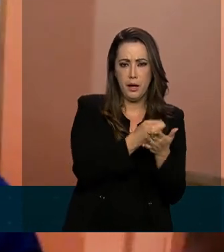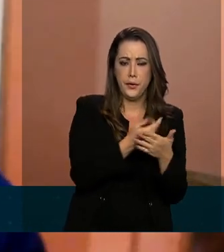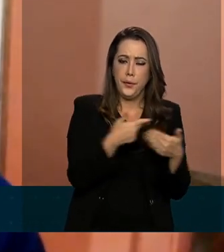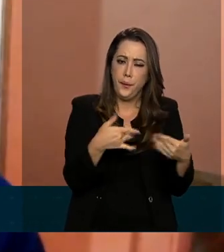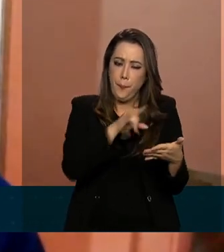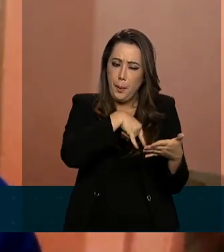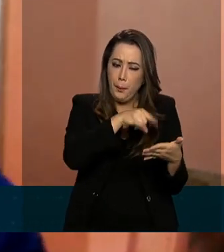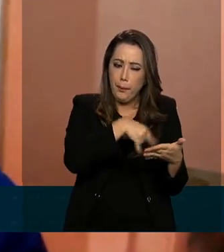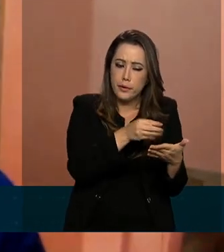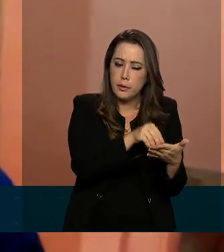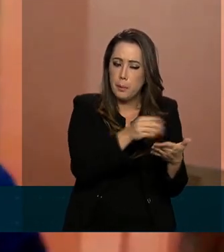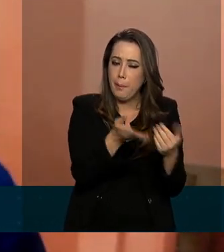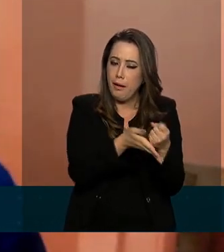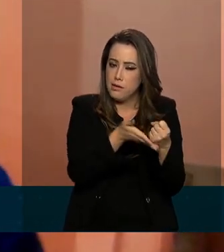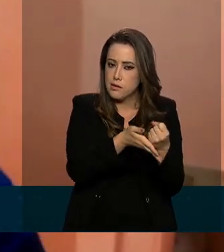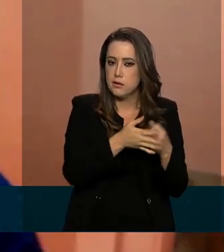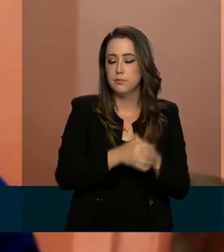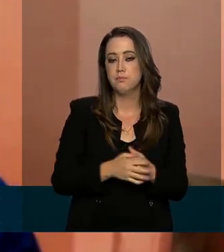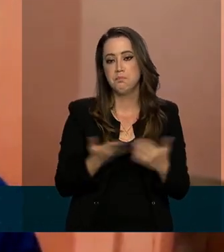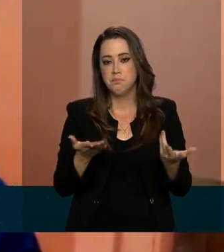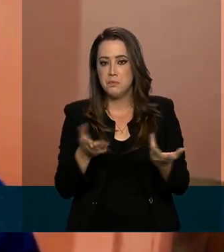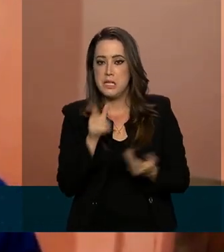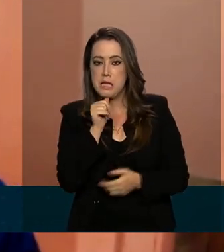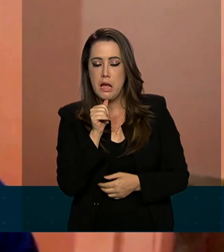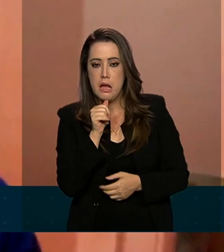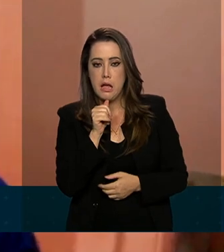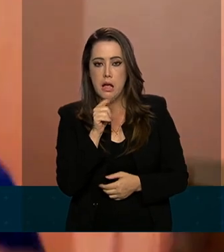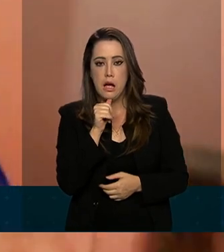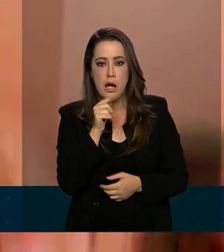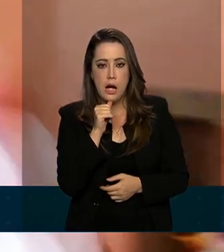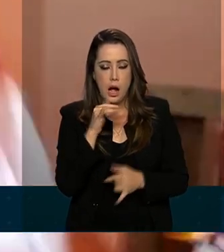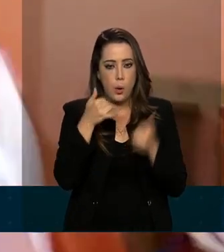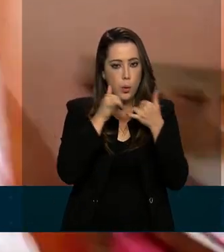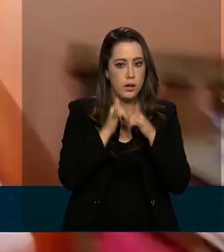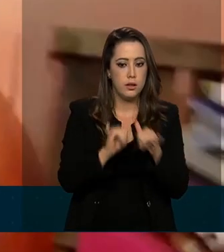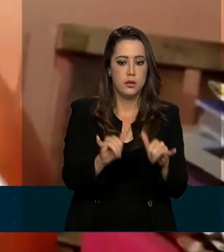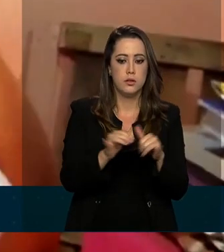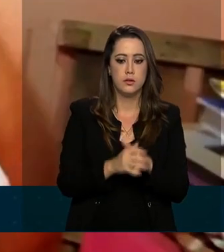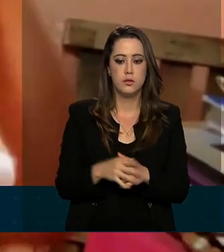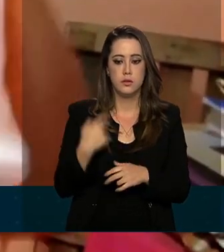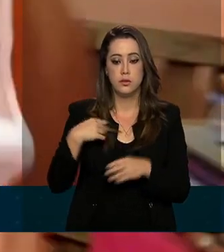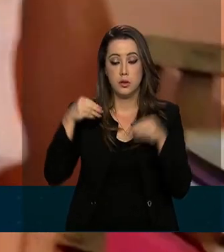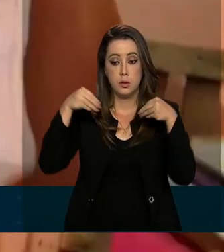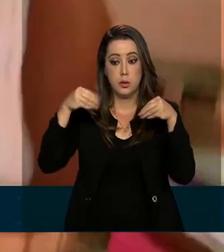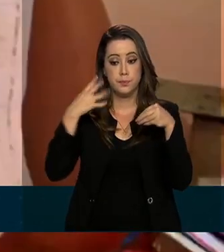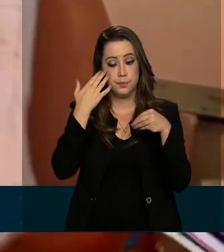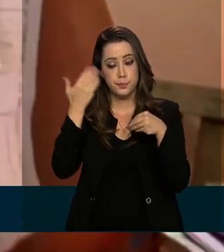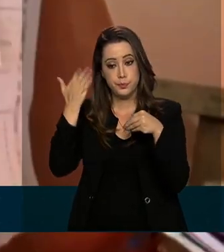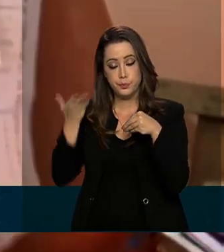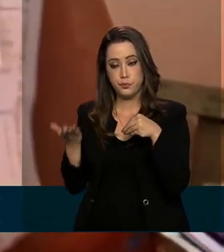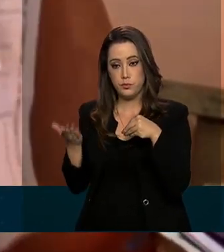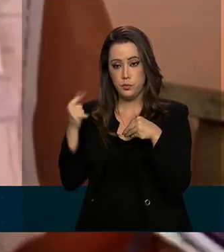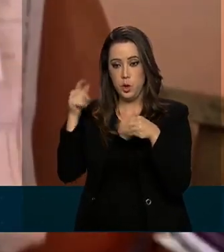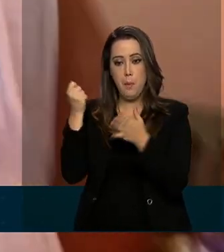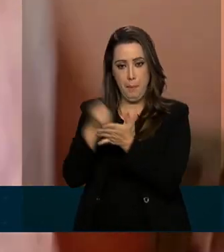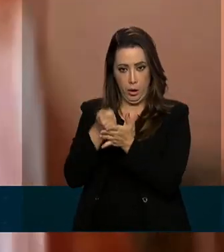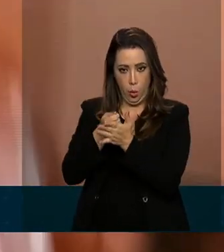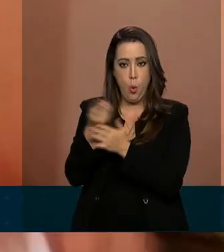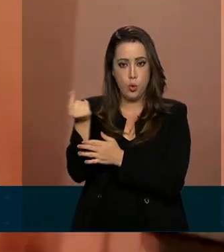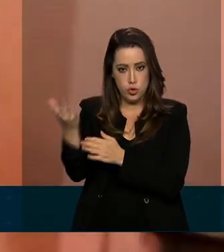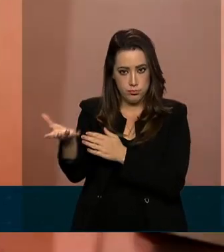continhas mais essenciais, né? Como água, energia, até aqui os papéis que eu paguei.